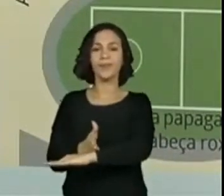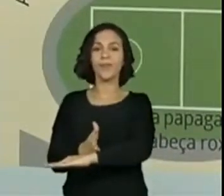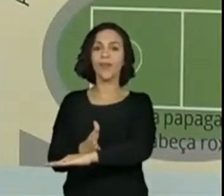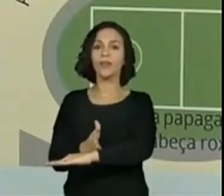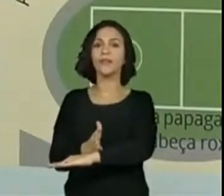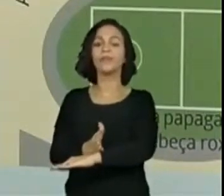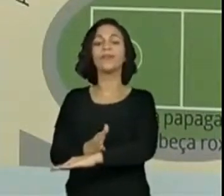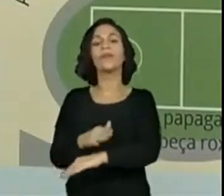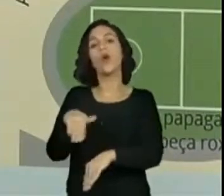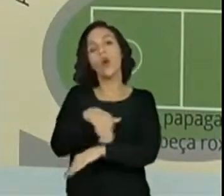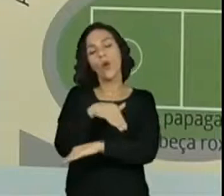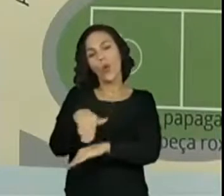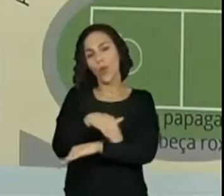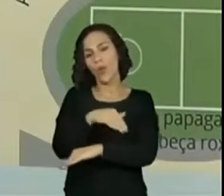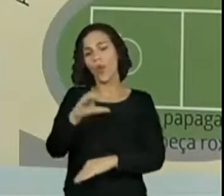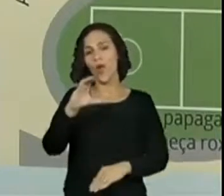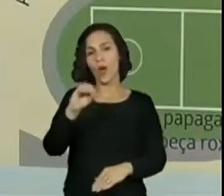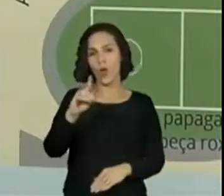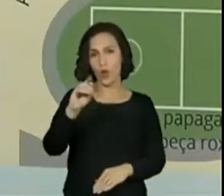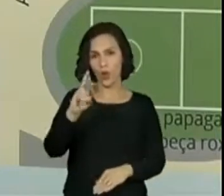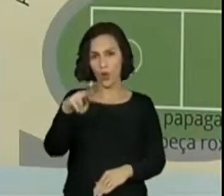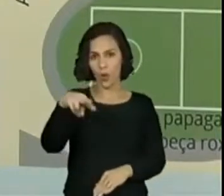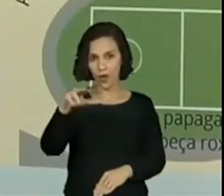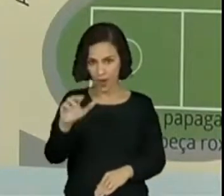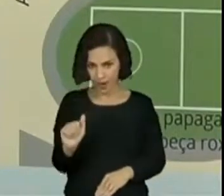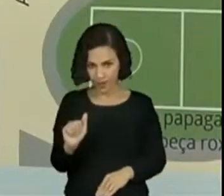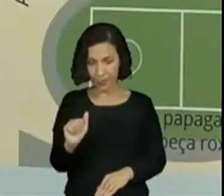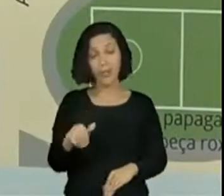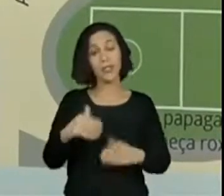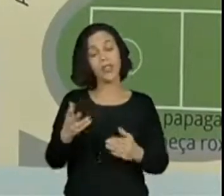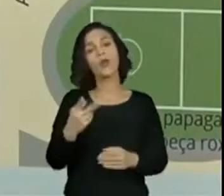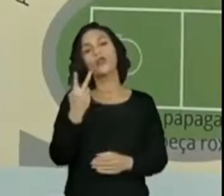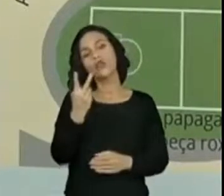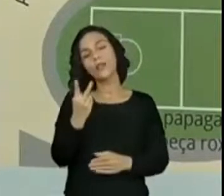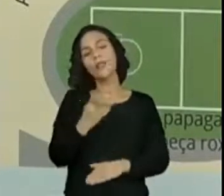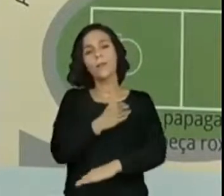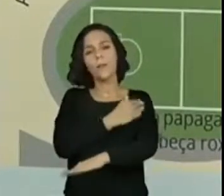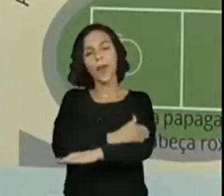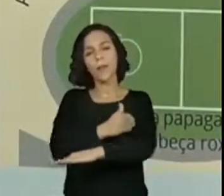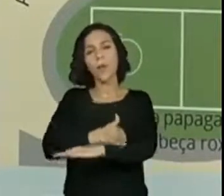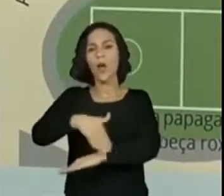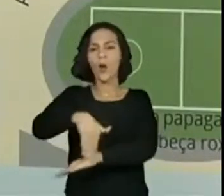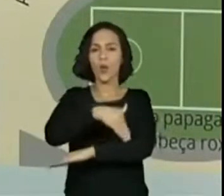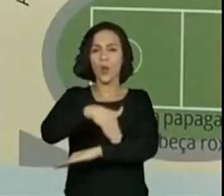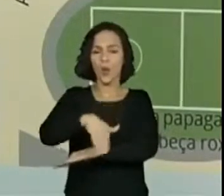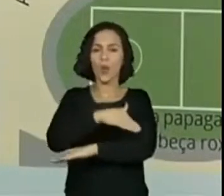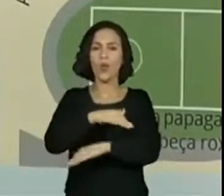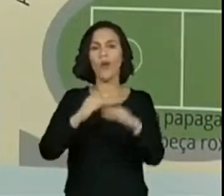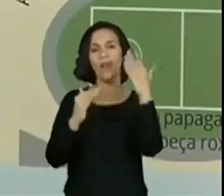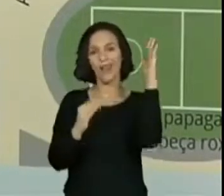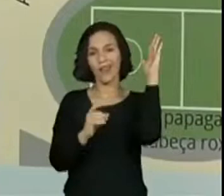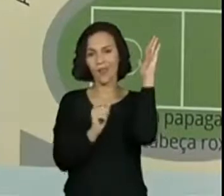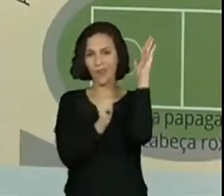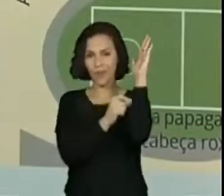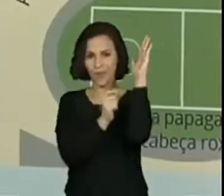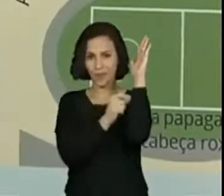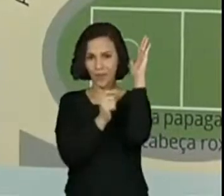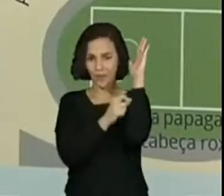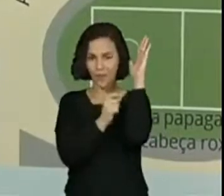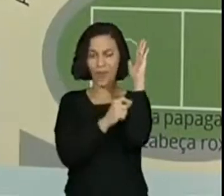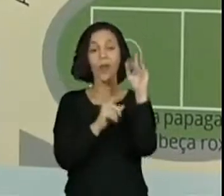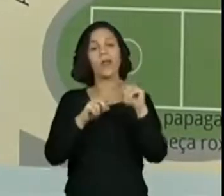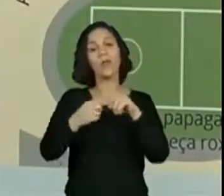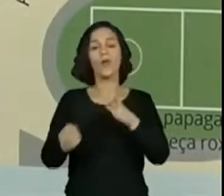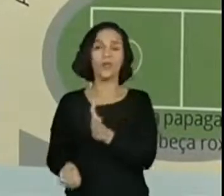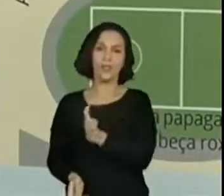Codorna Mineira e seguiu por dois quarteirões até a rua Pica-Pau, onde ela virou à esquerda,